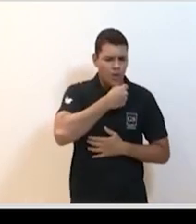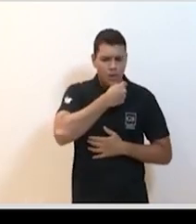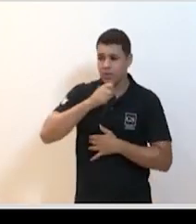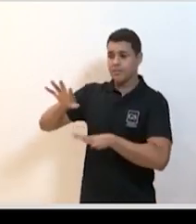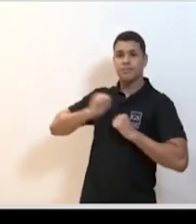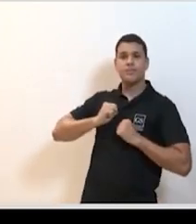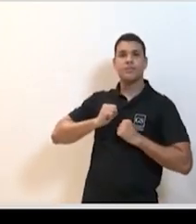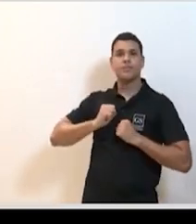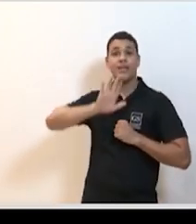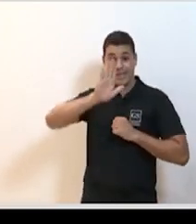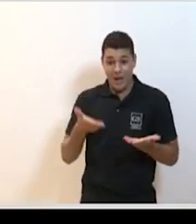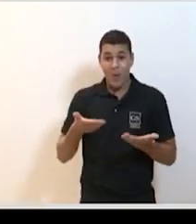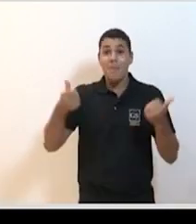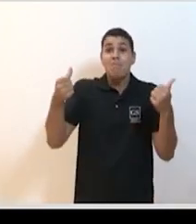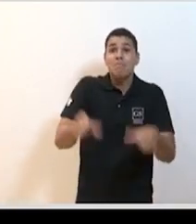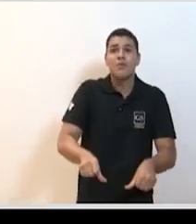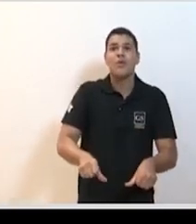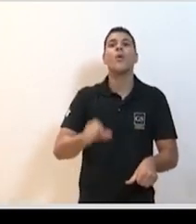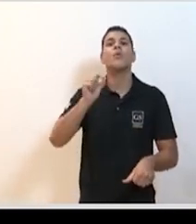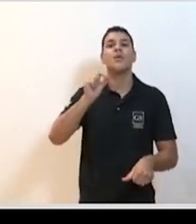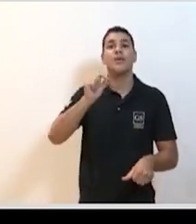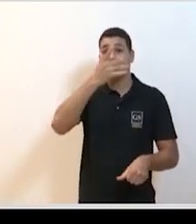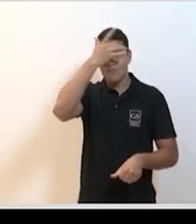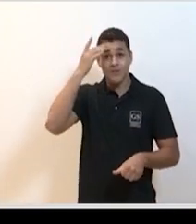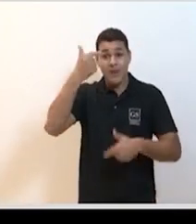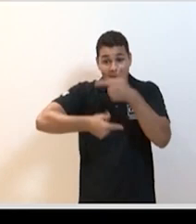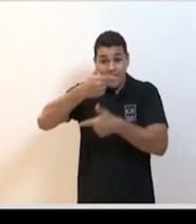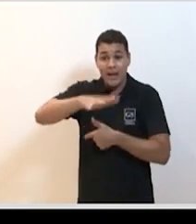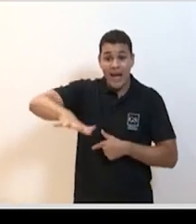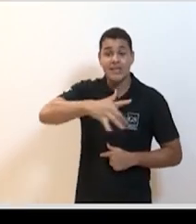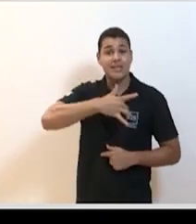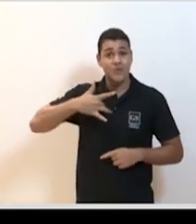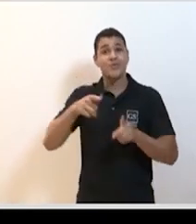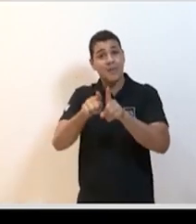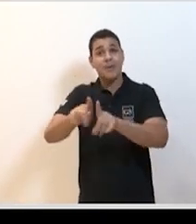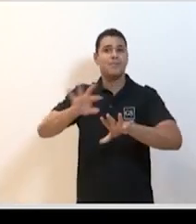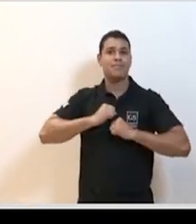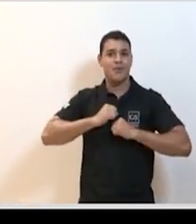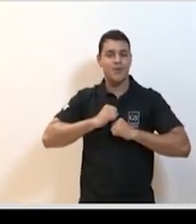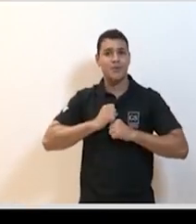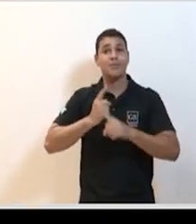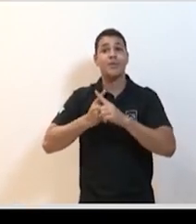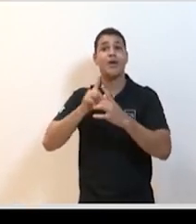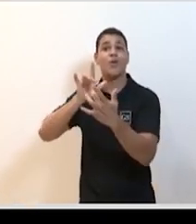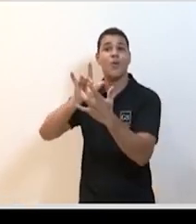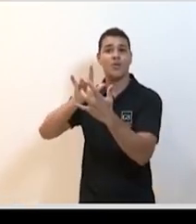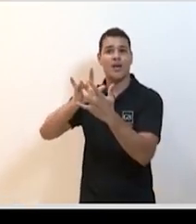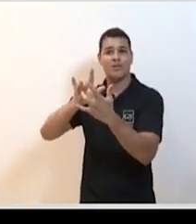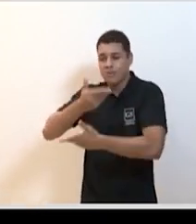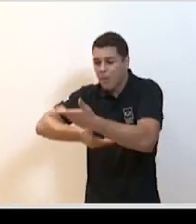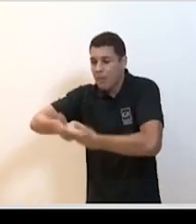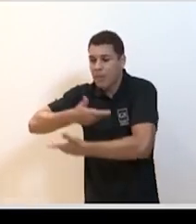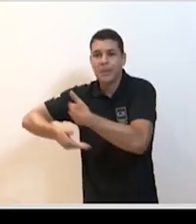que não tinham nenhuma ligação epidemiológica com os primeiros casos, perdão, com a área de infecção nas primeiras situações. Então, isso,